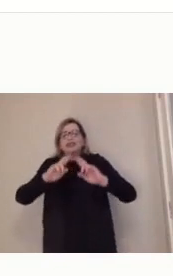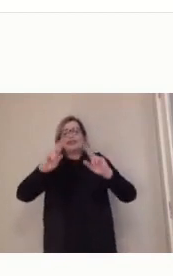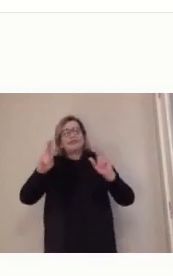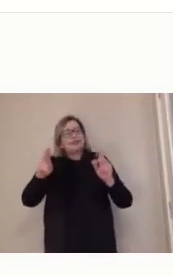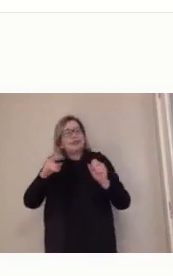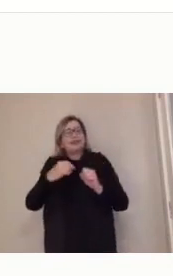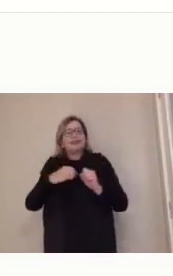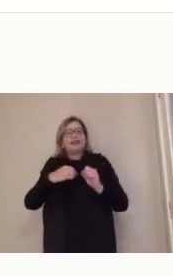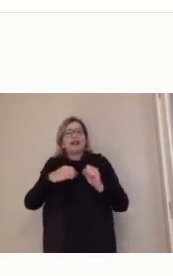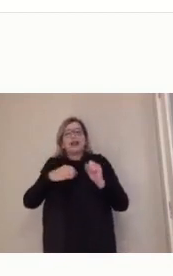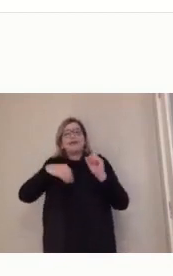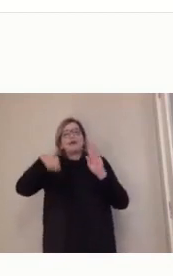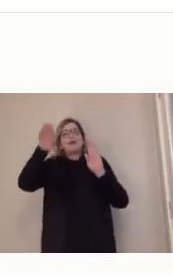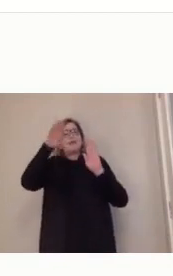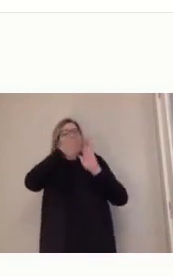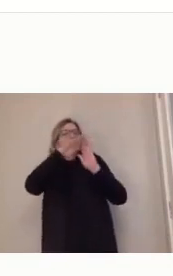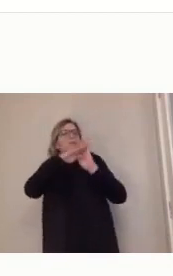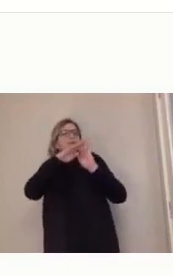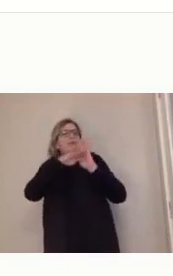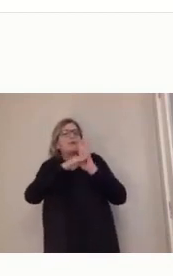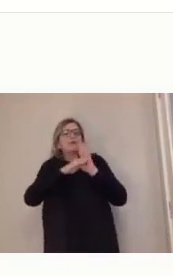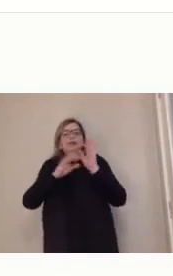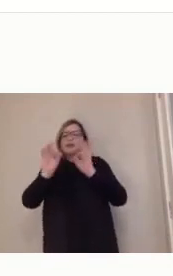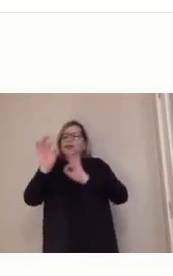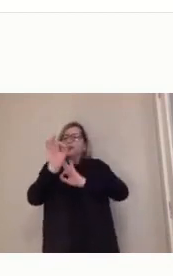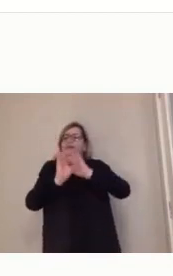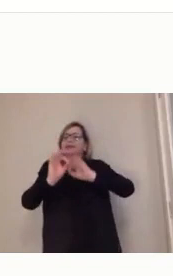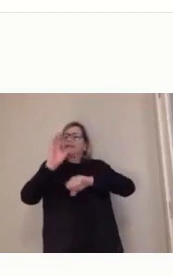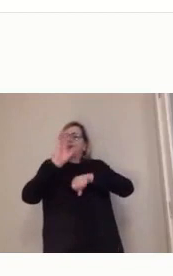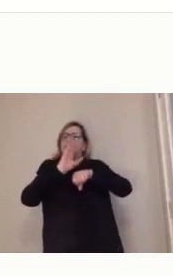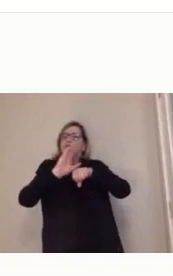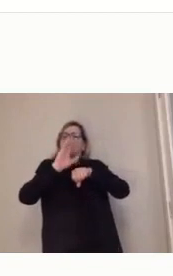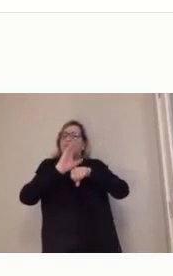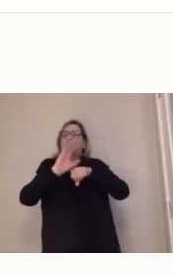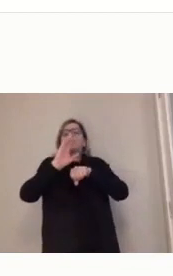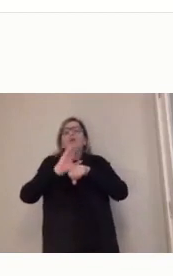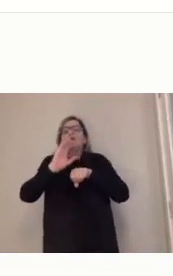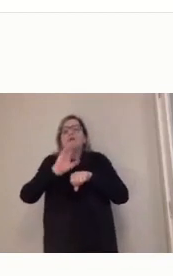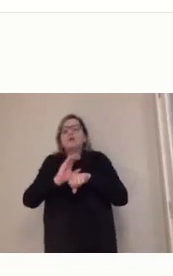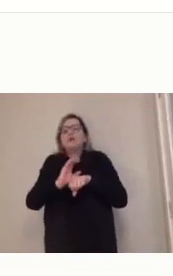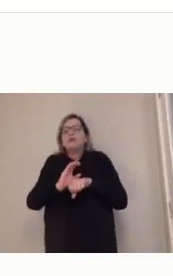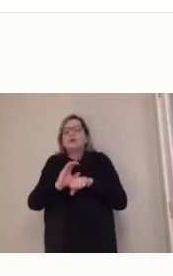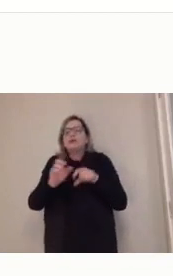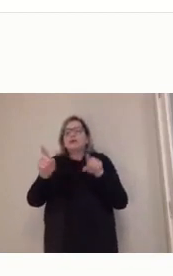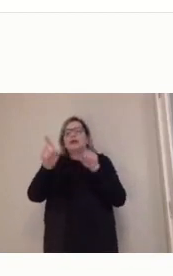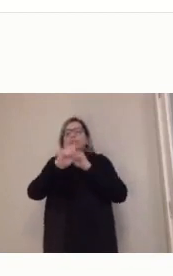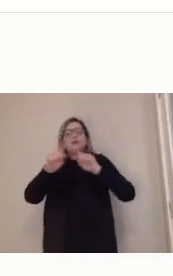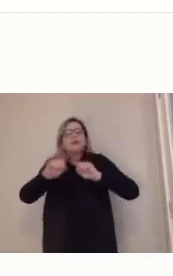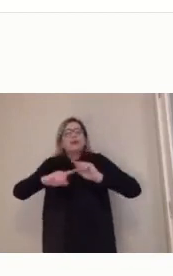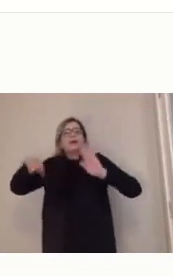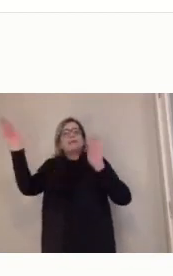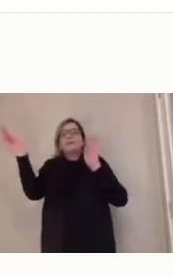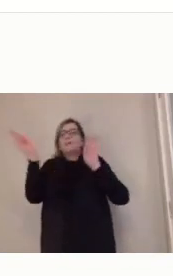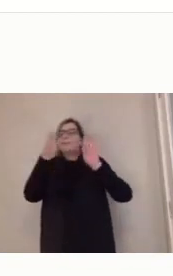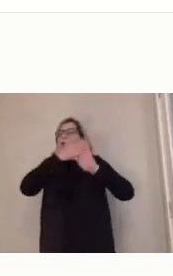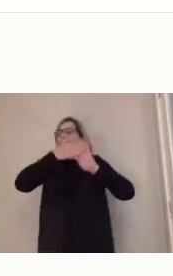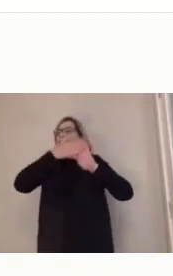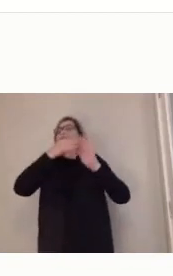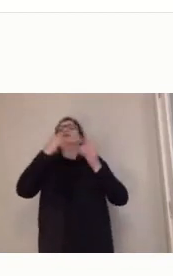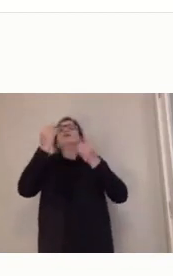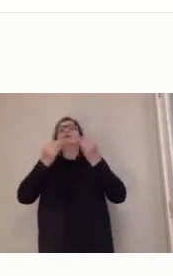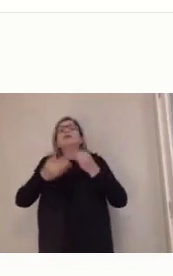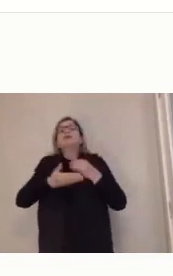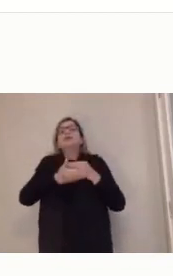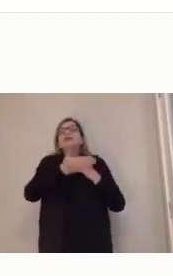de um design pedagógico de curso, então, ela não é uma proposta que você coloca, assim, como